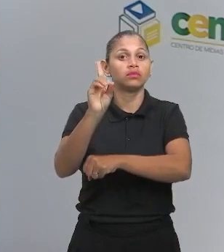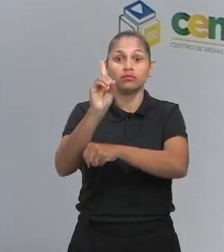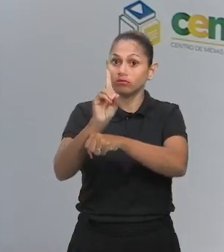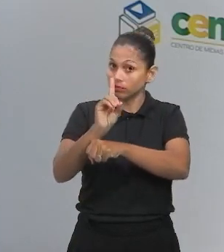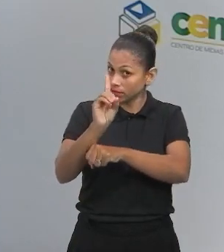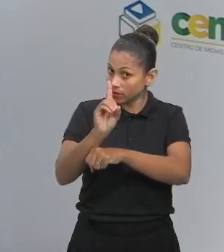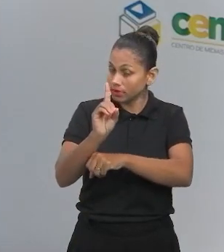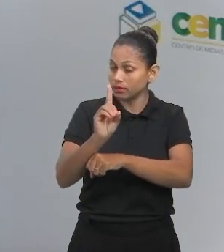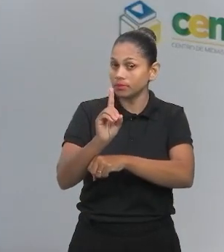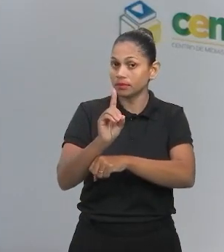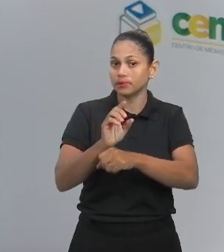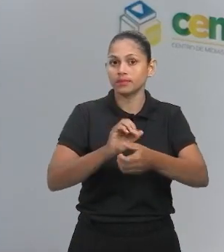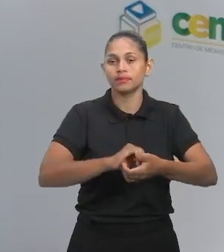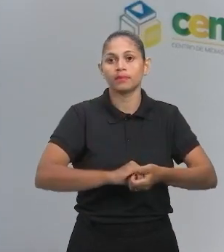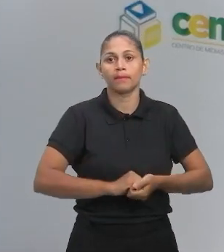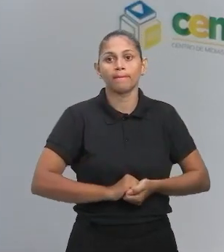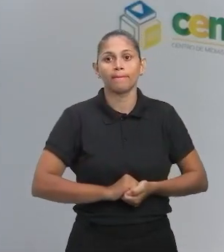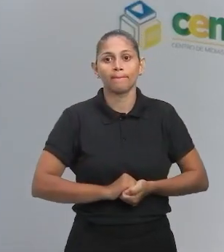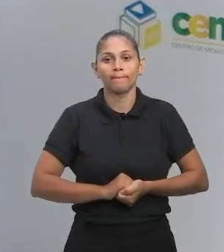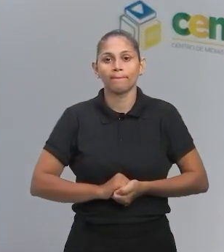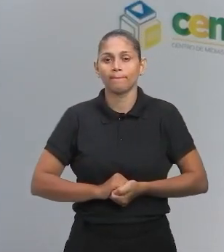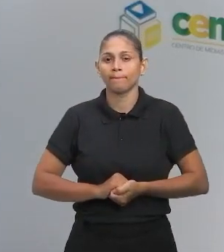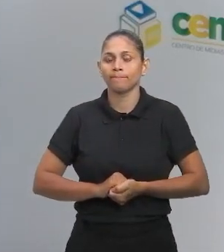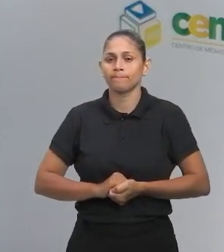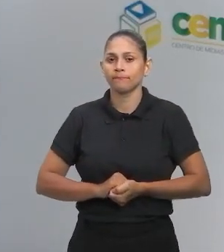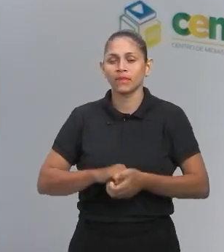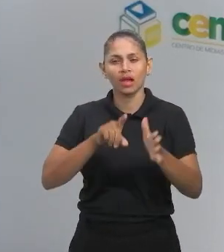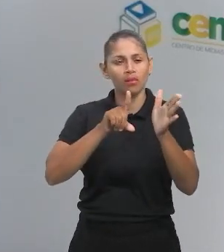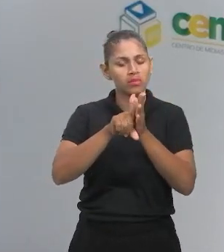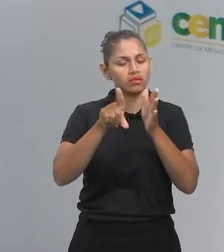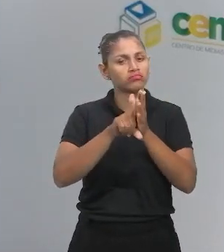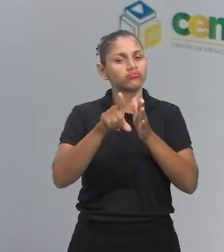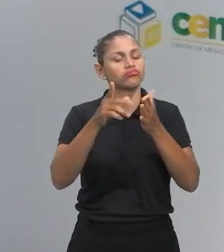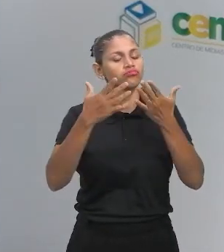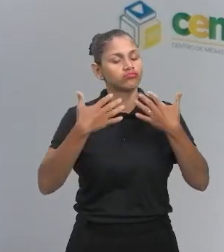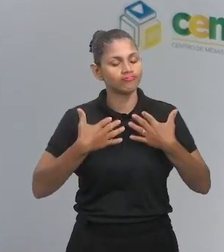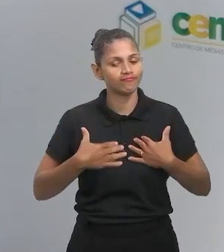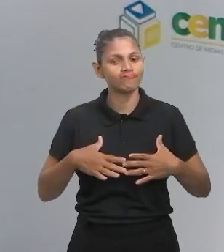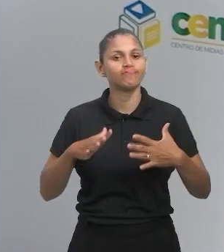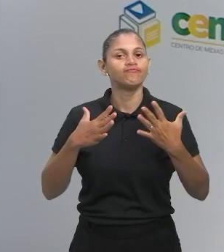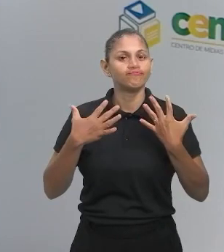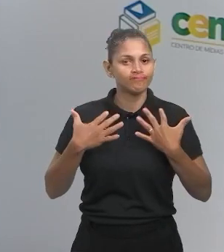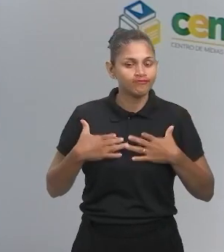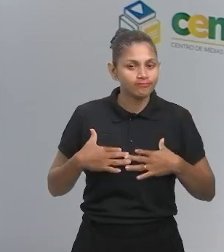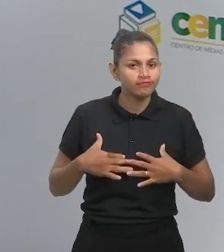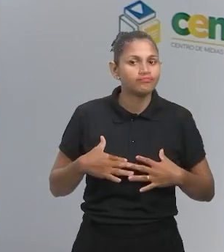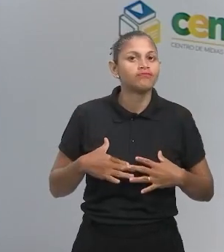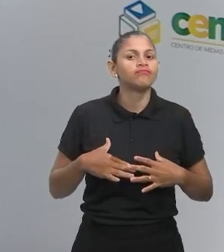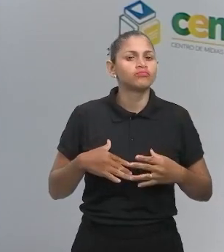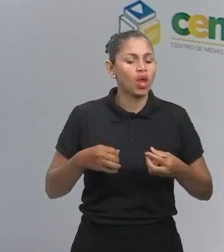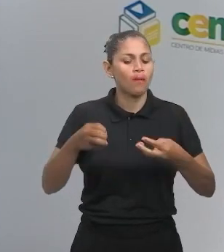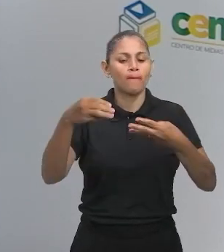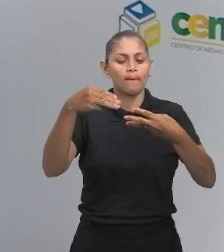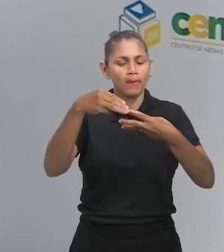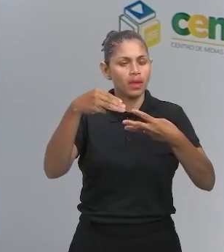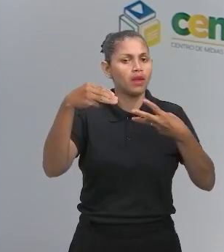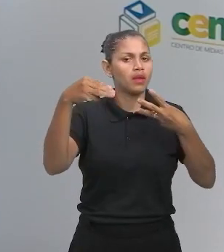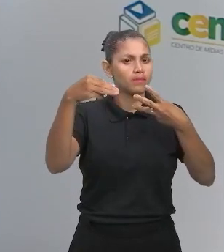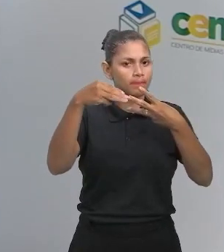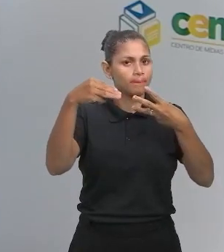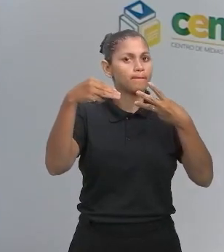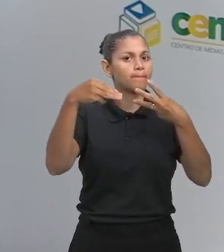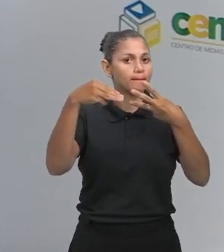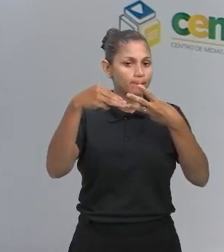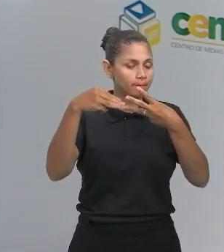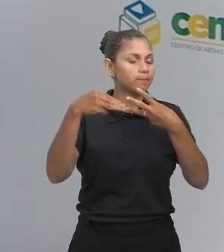novo. Tá? Questão tranquila? É, sim. Então, viu como é tranquilo? Média, moda e mediana? Vamos fazer só